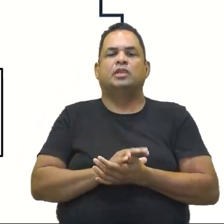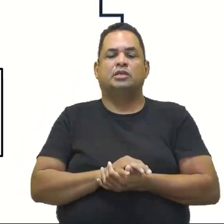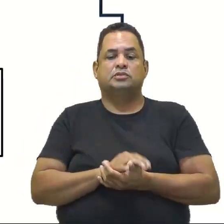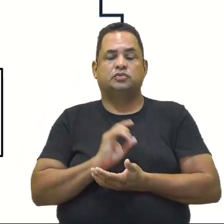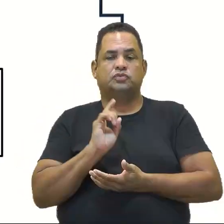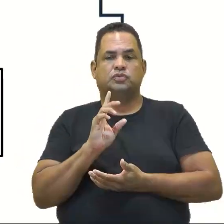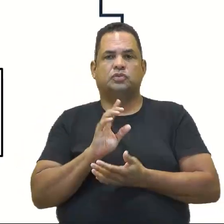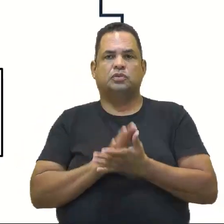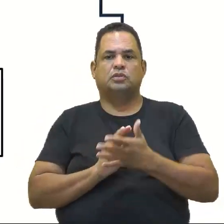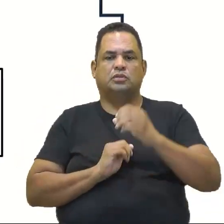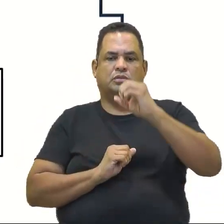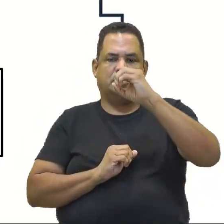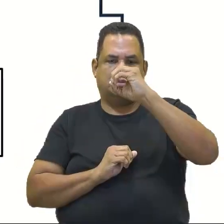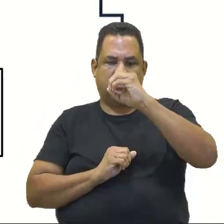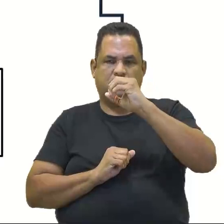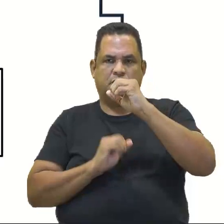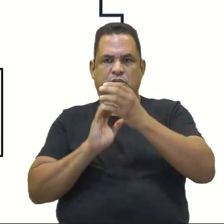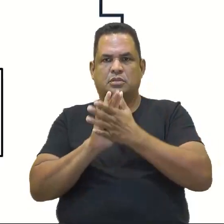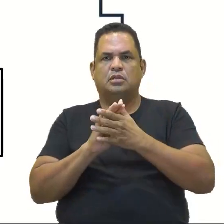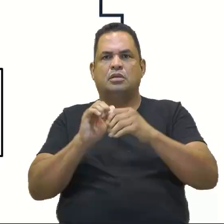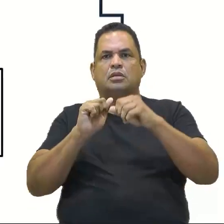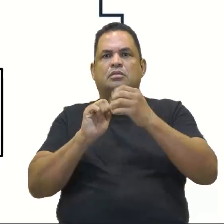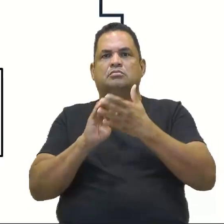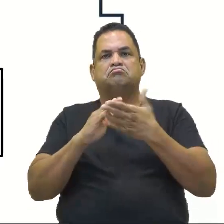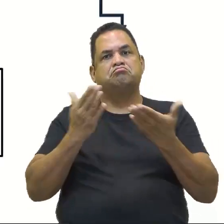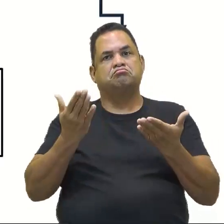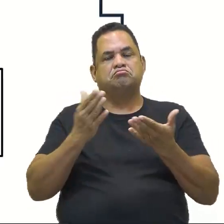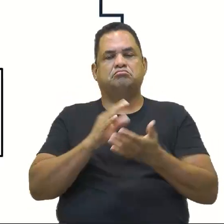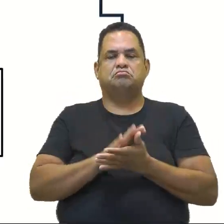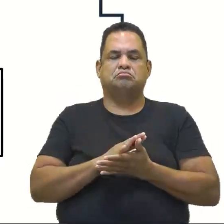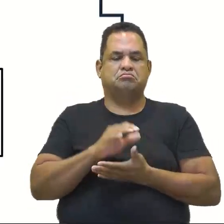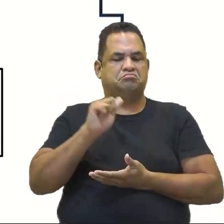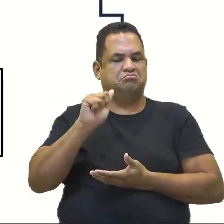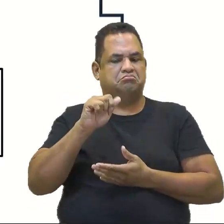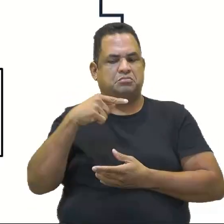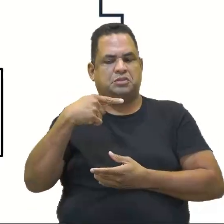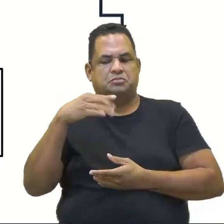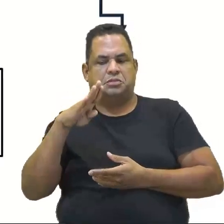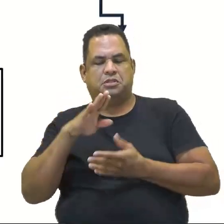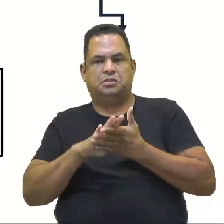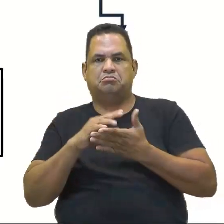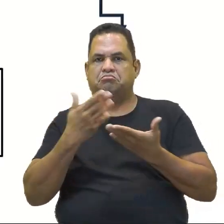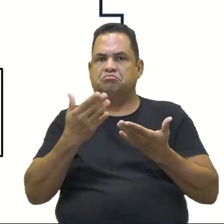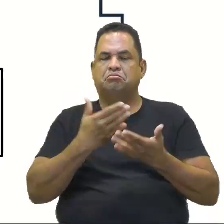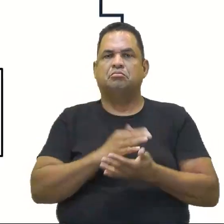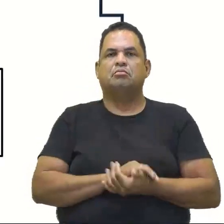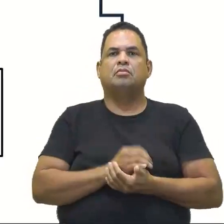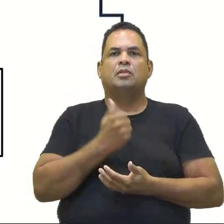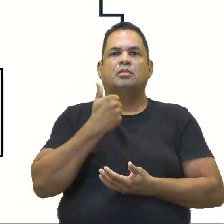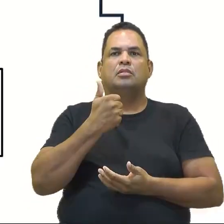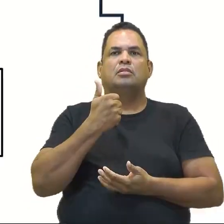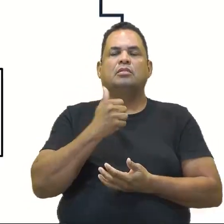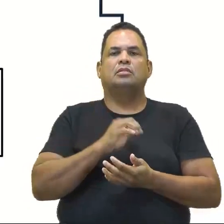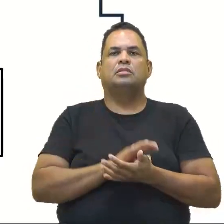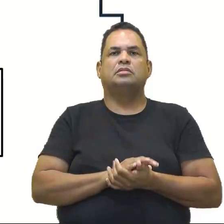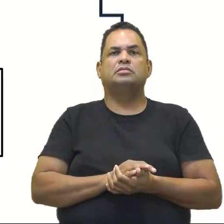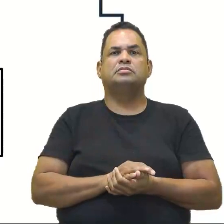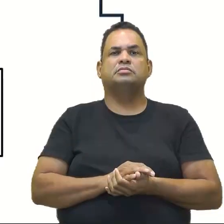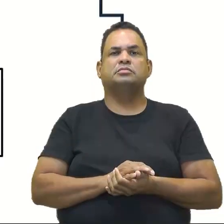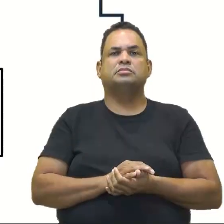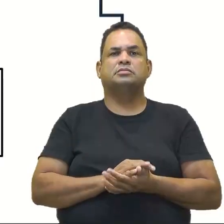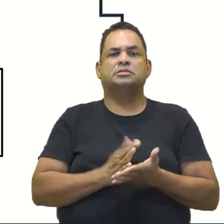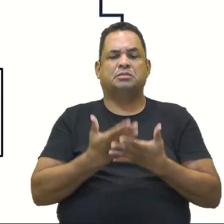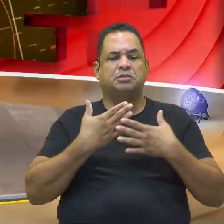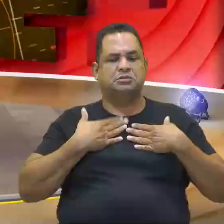elementos de A. Então, A menos B ou B menos A, vice-versa, tá certo? Beleza. E claro que aí fica mais